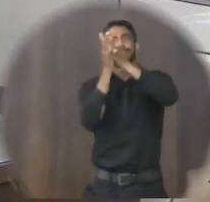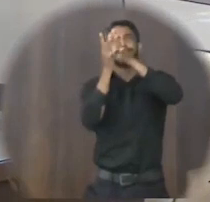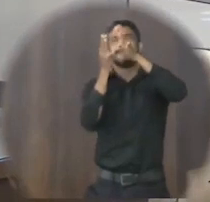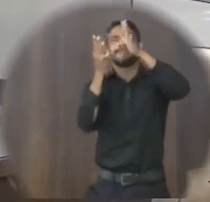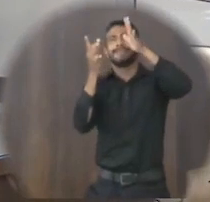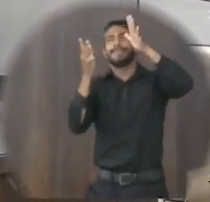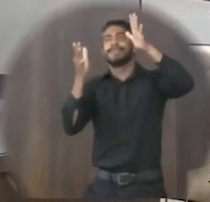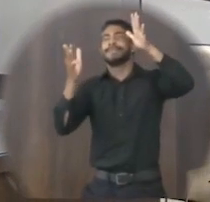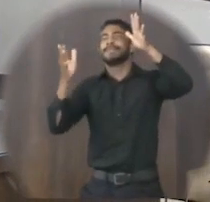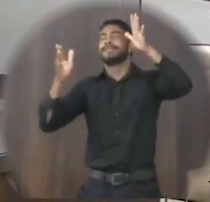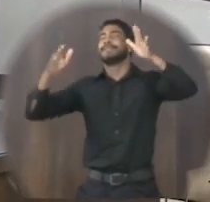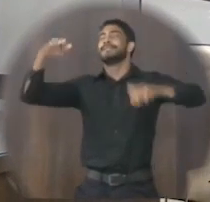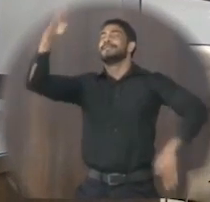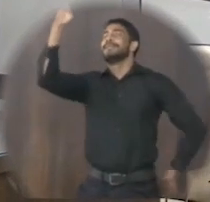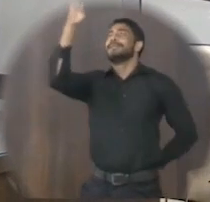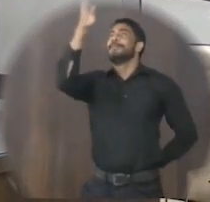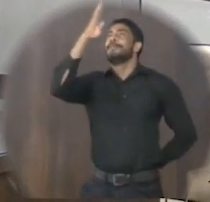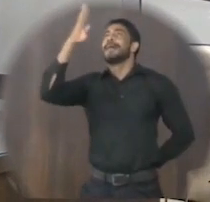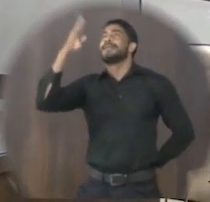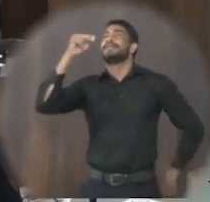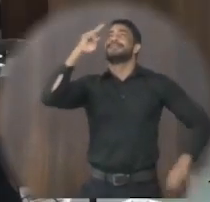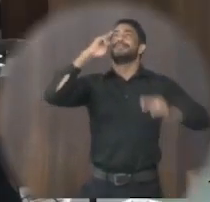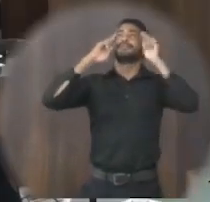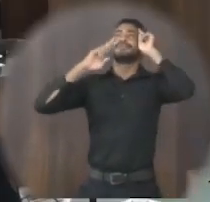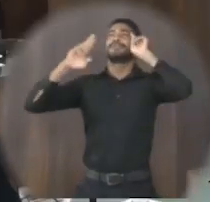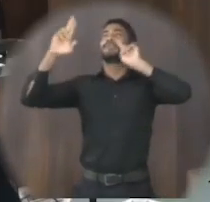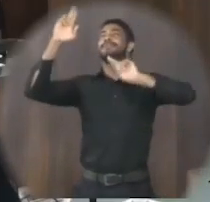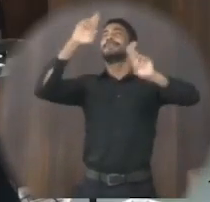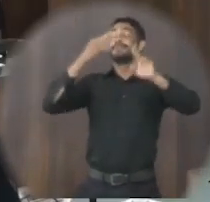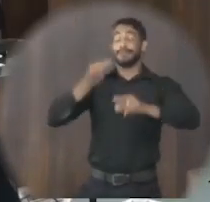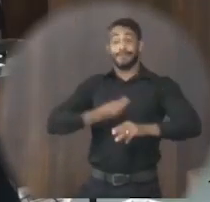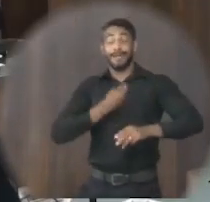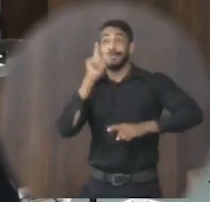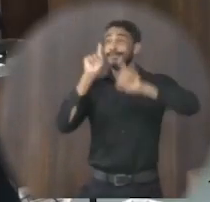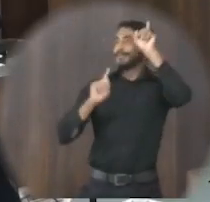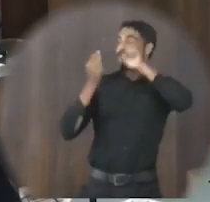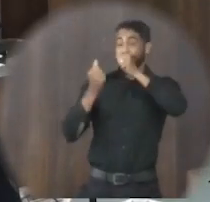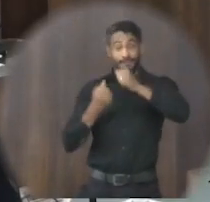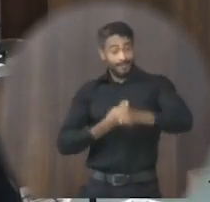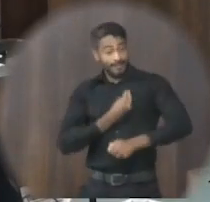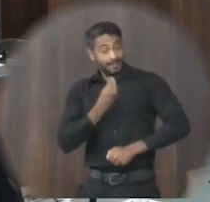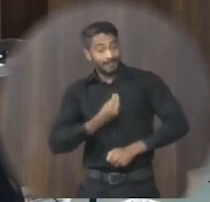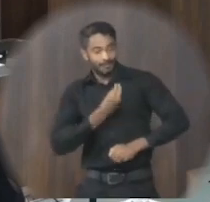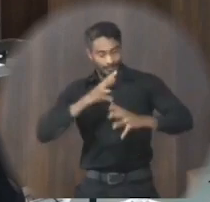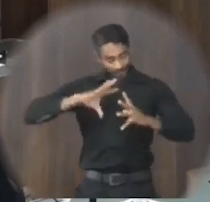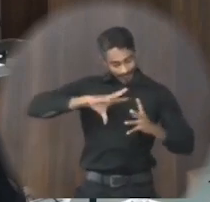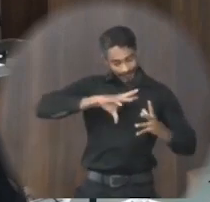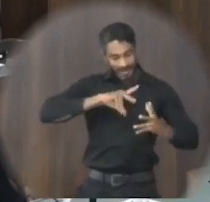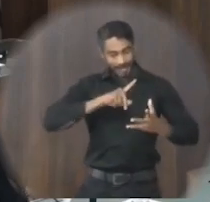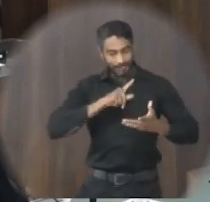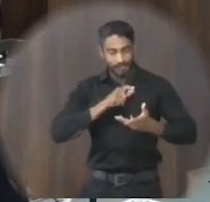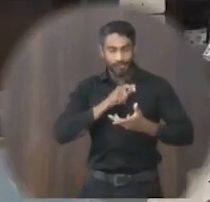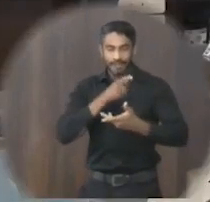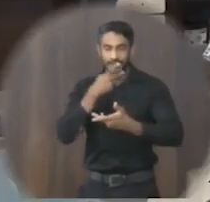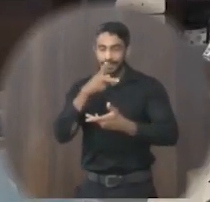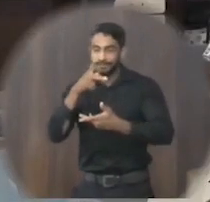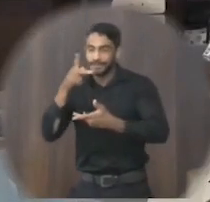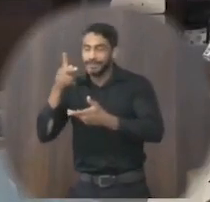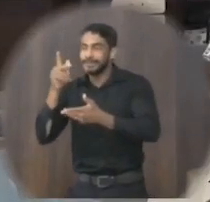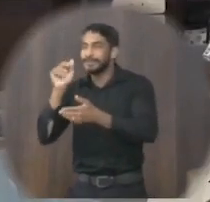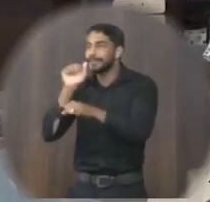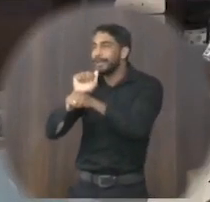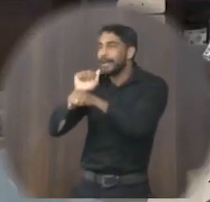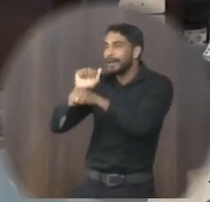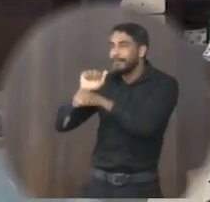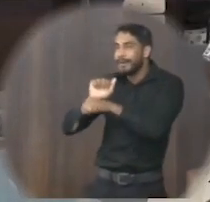prada Solve, solve Brasil Um sonho intenso Raio líbido De amor e de